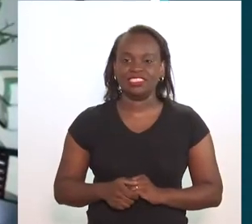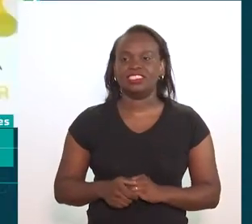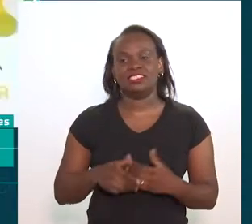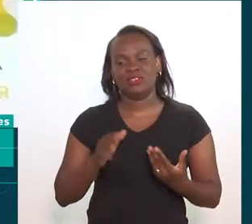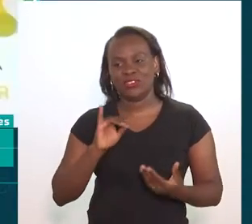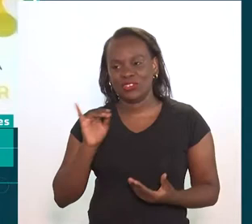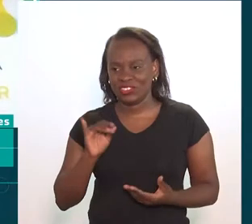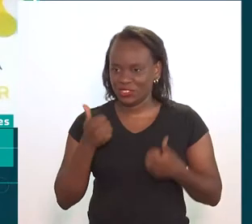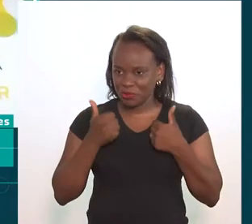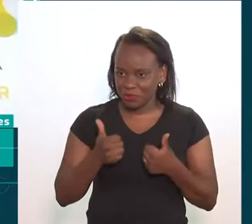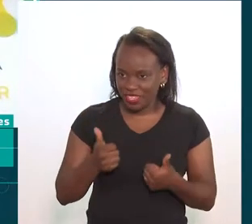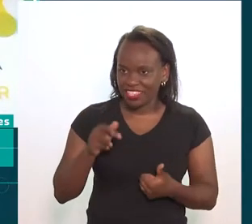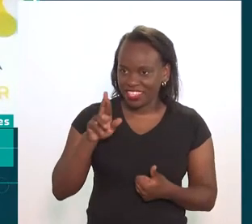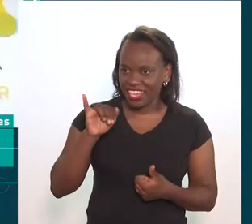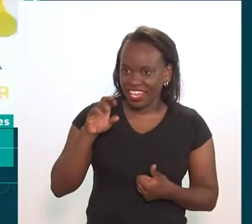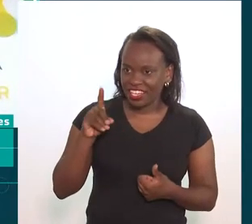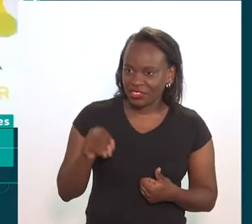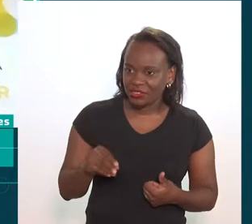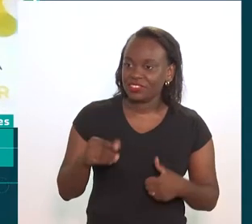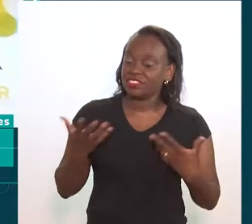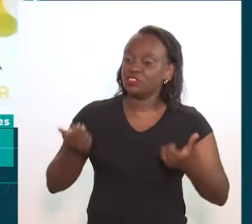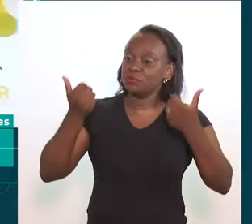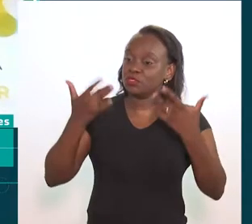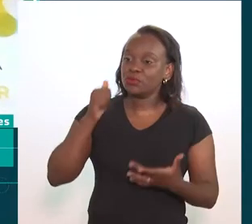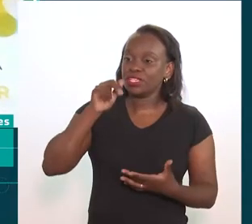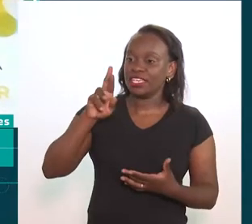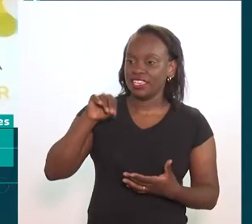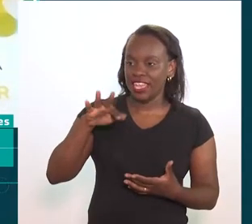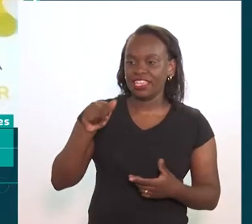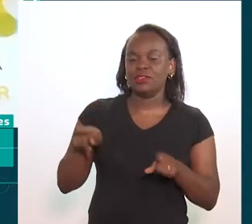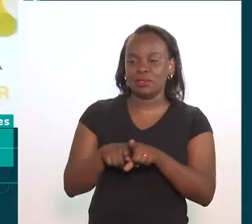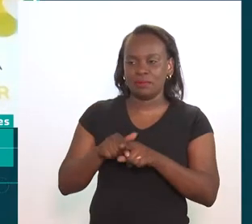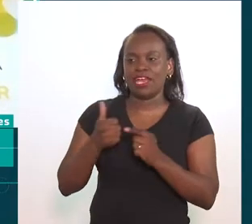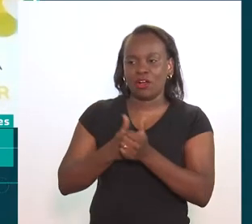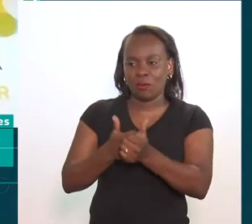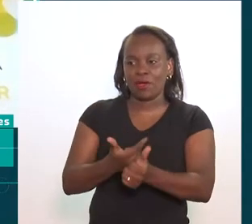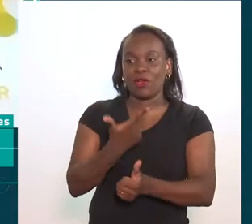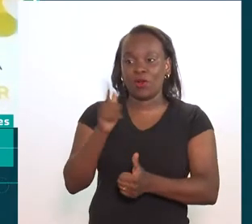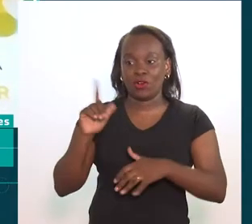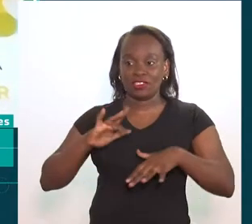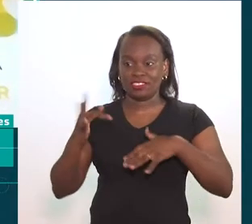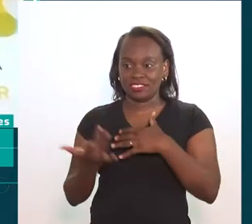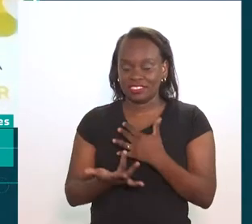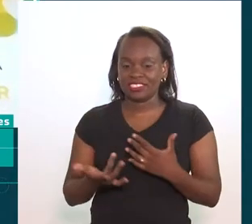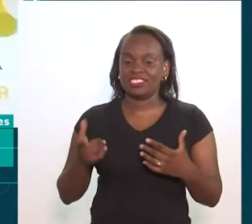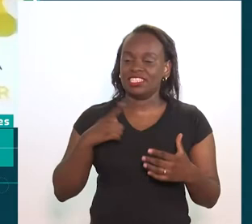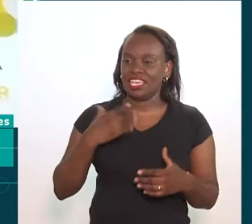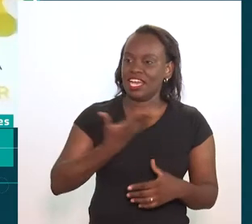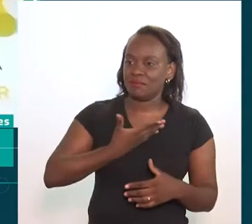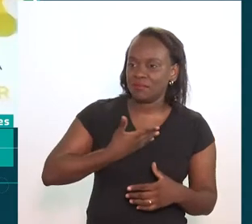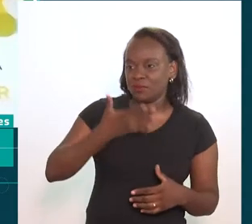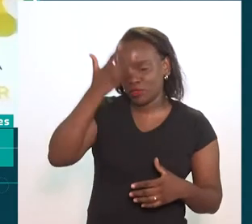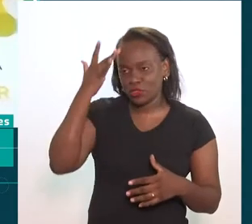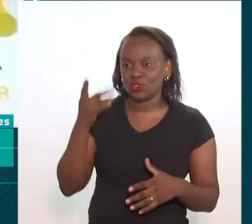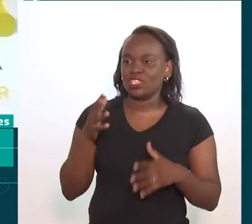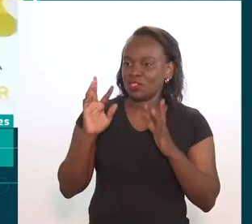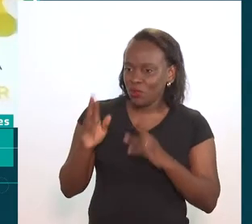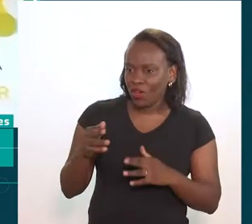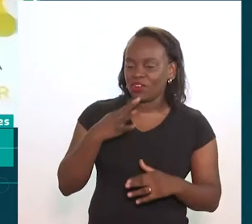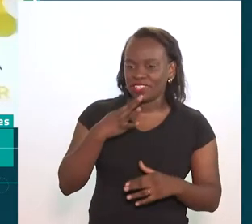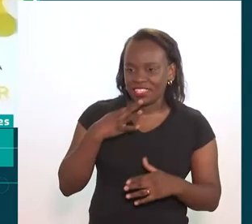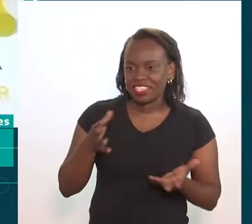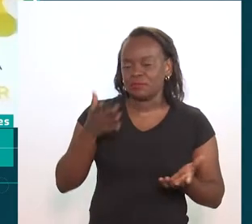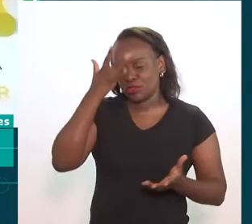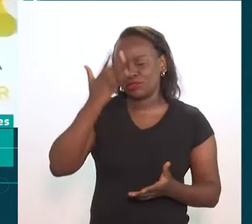Oi, tudo bem, Ricardo? Como disse a Renata, eu também te acompanho de outras mídias. Temos amigas e amigos em comum,